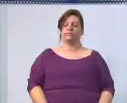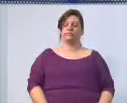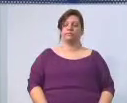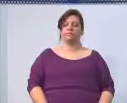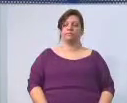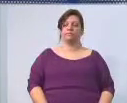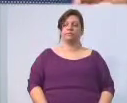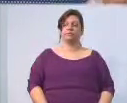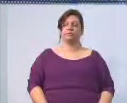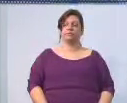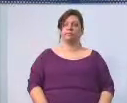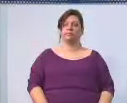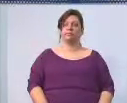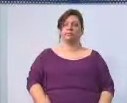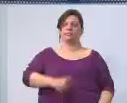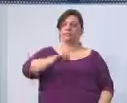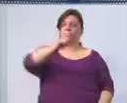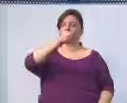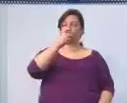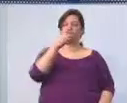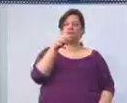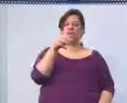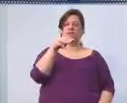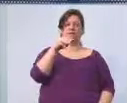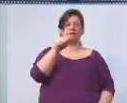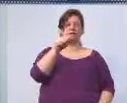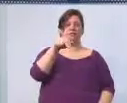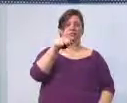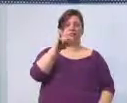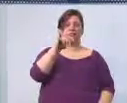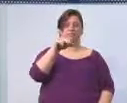Luiz Maquino, é isso mesmo?